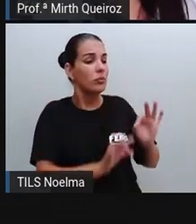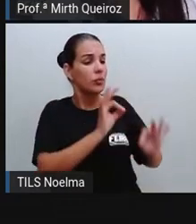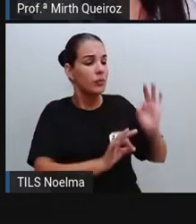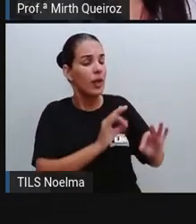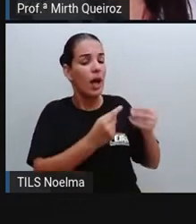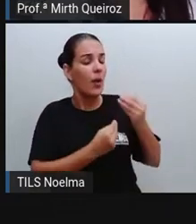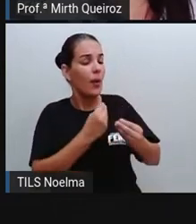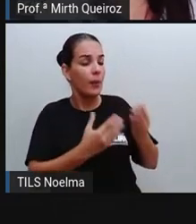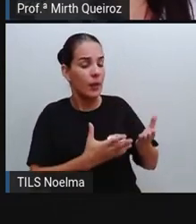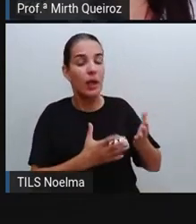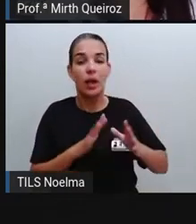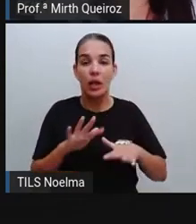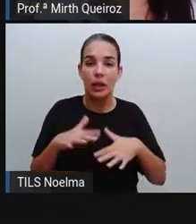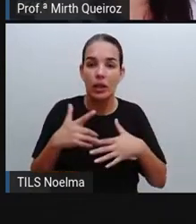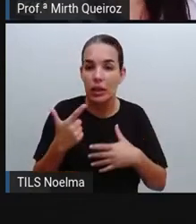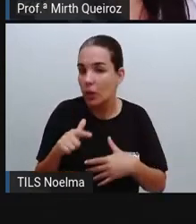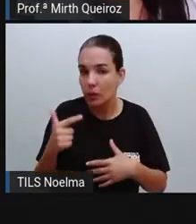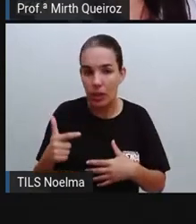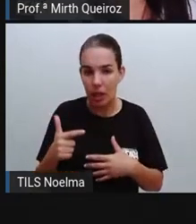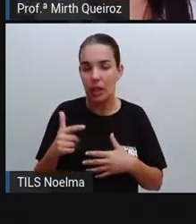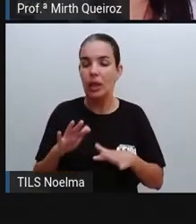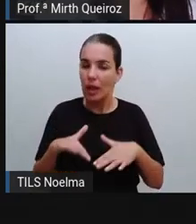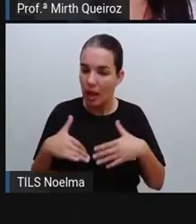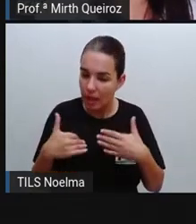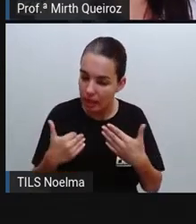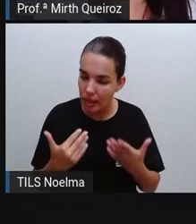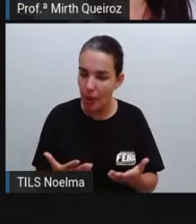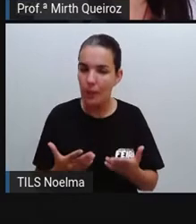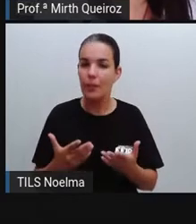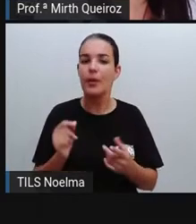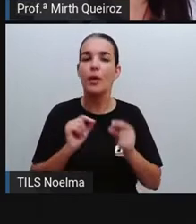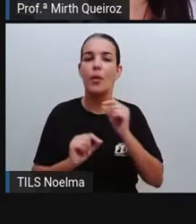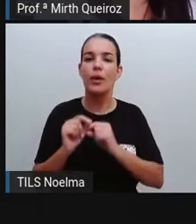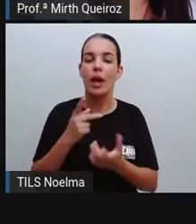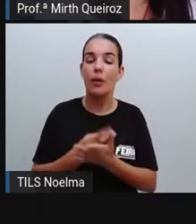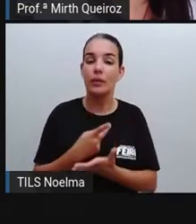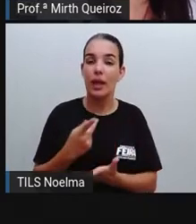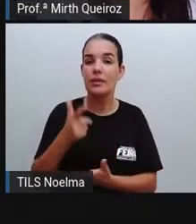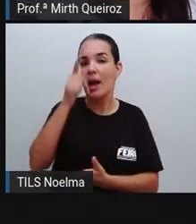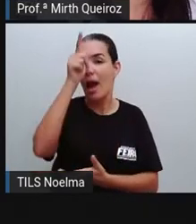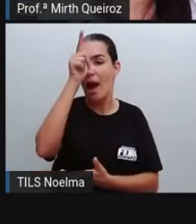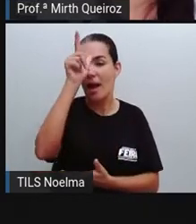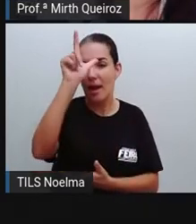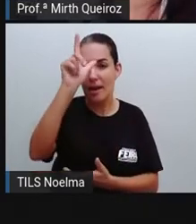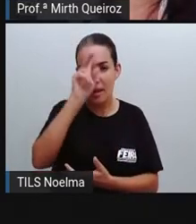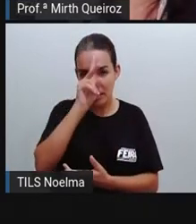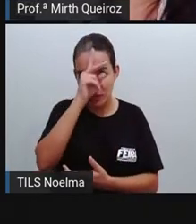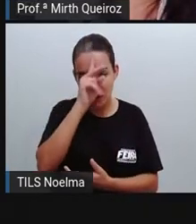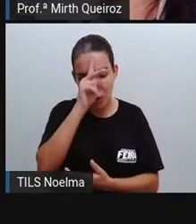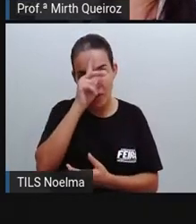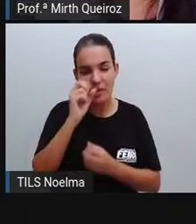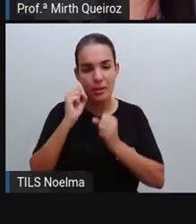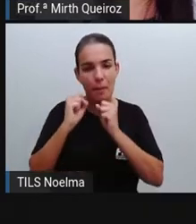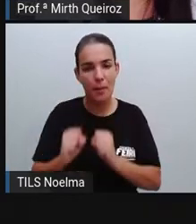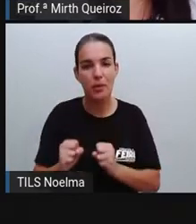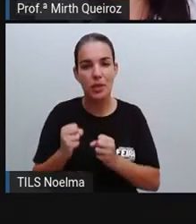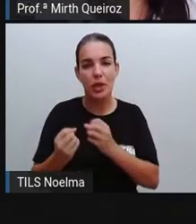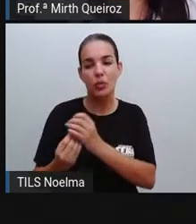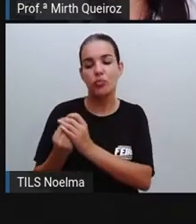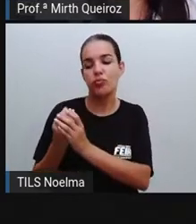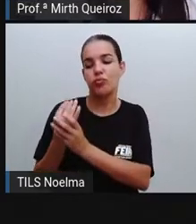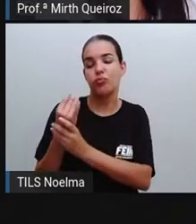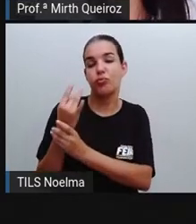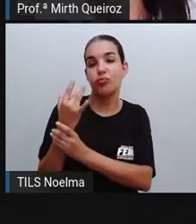das pessoas, né? Tendo aí como referência esses fatos que são reais. Então, começam a surgir